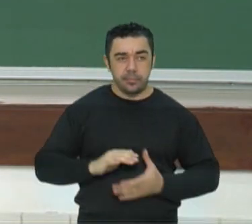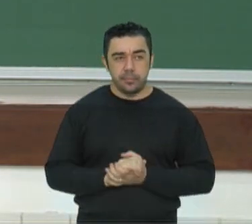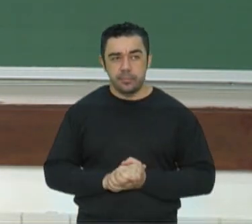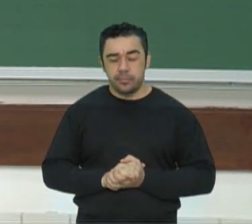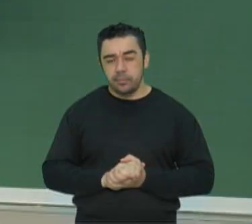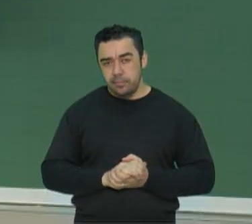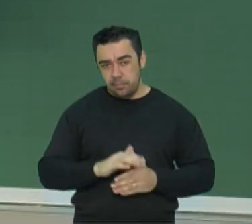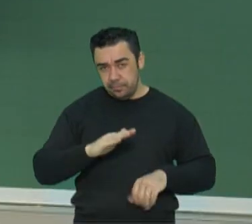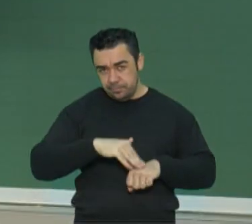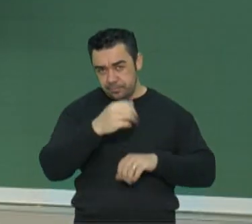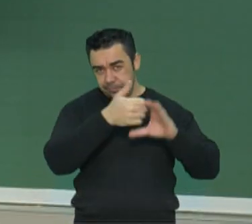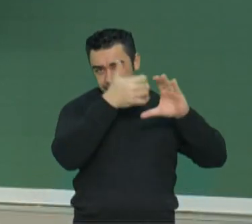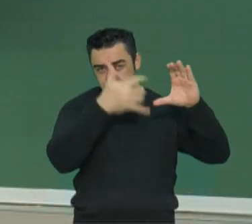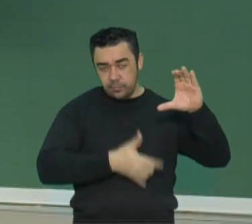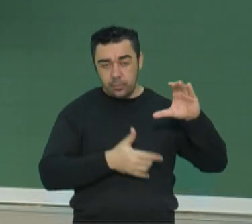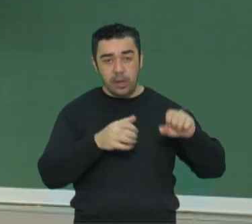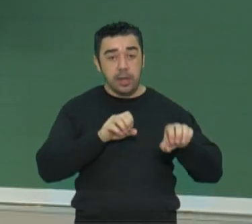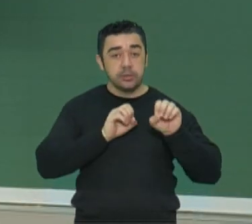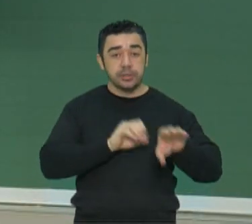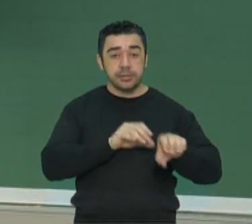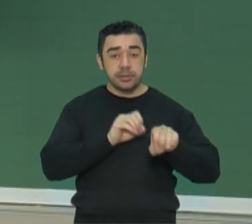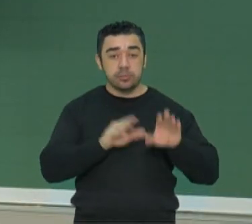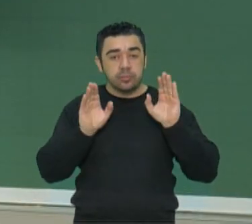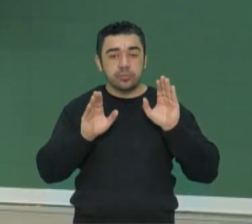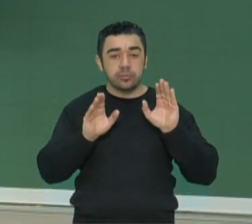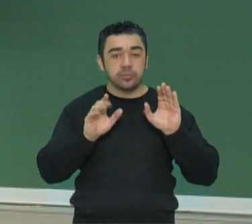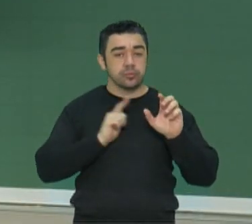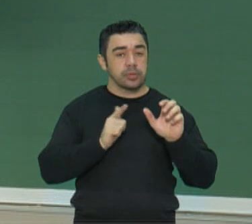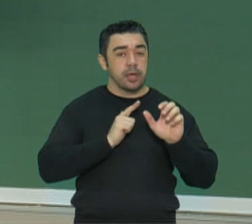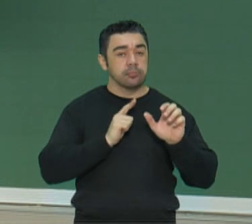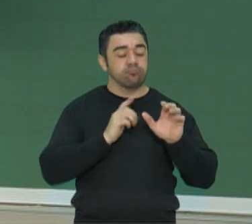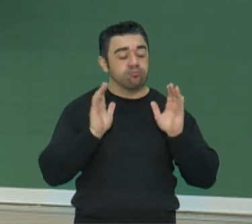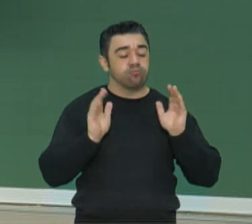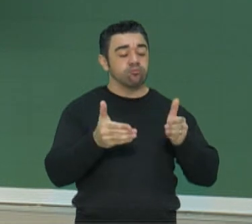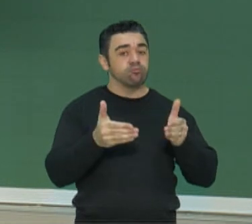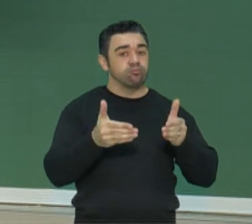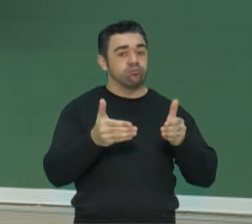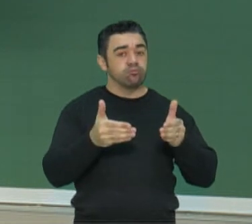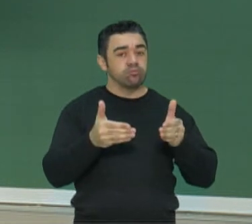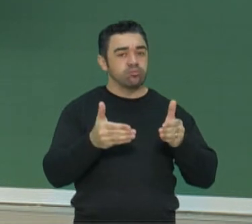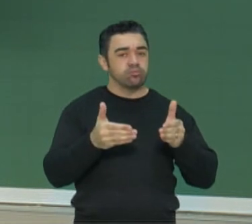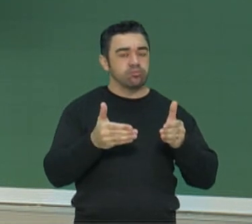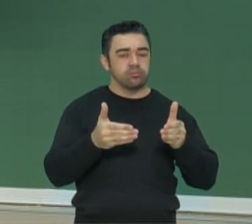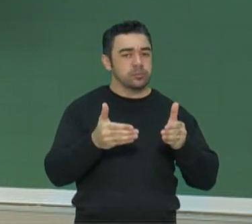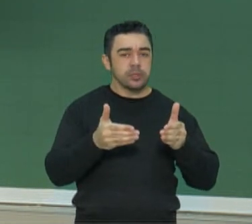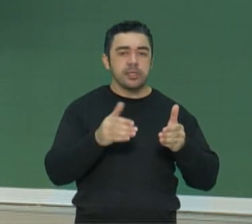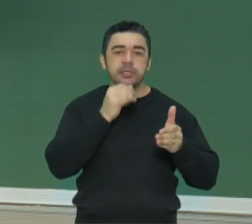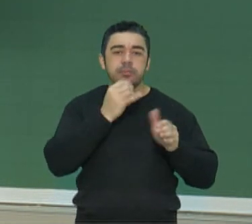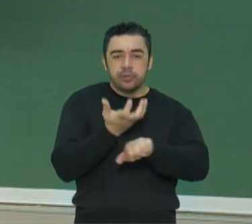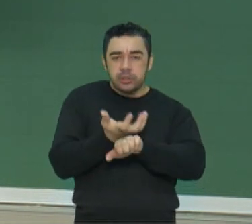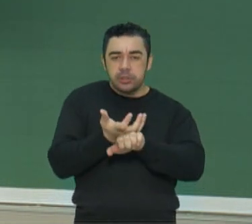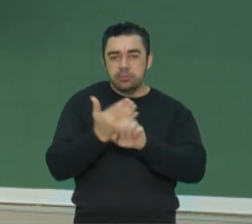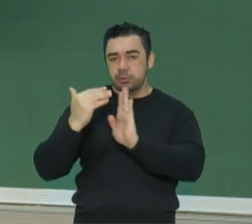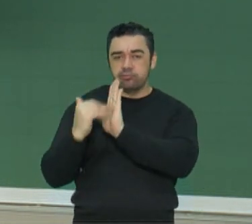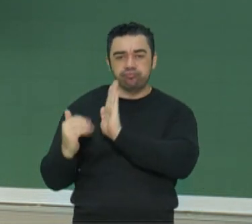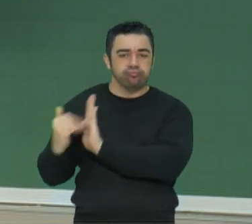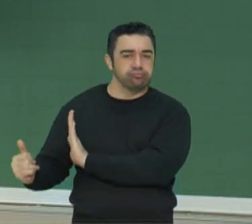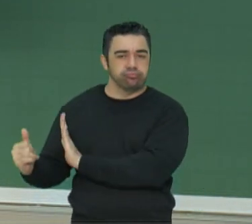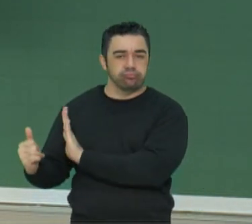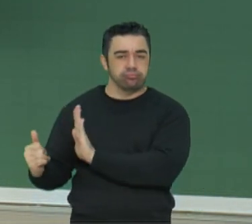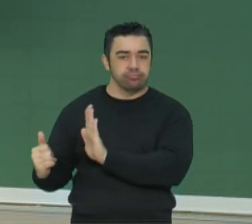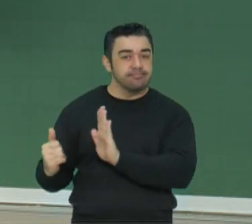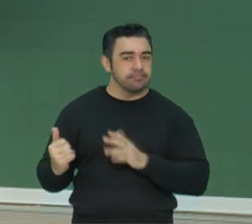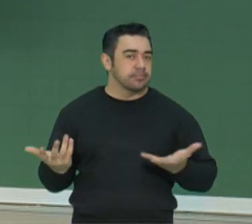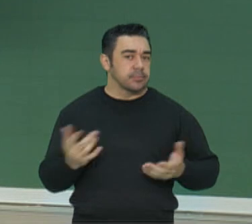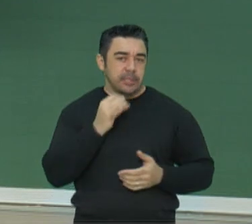características. Educação dirigida. Precisamos fazer com que o futuro deste país, já desde